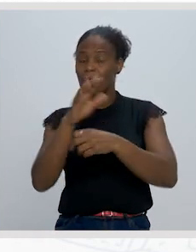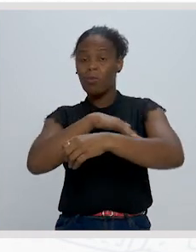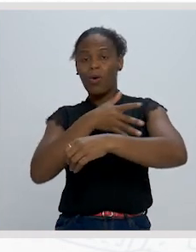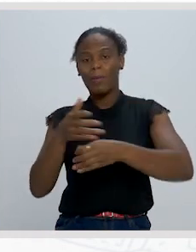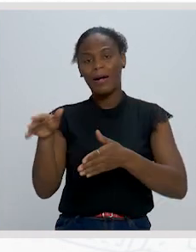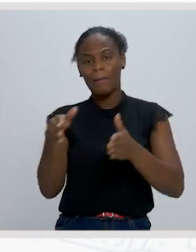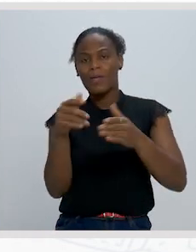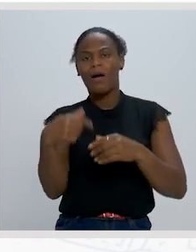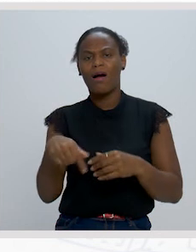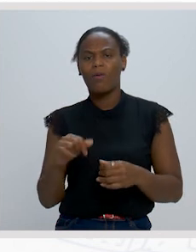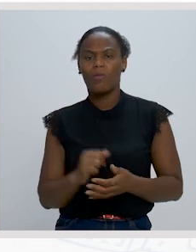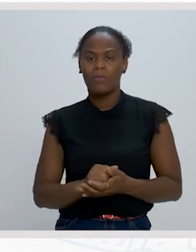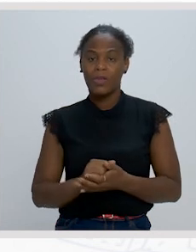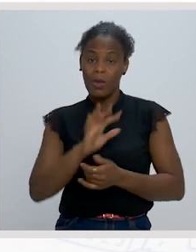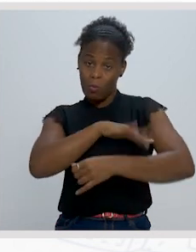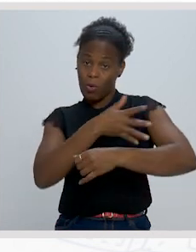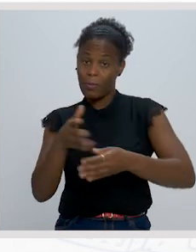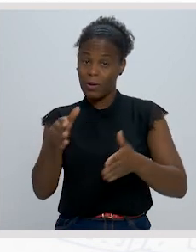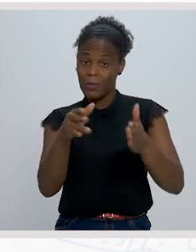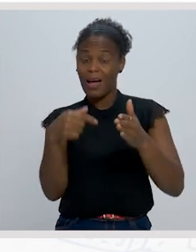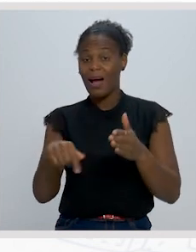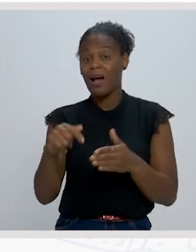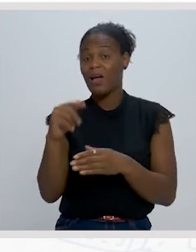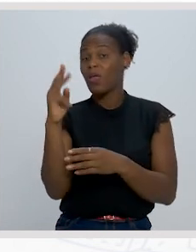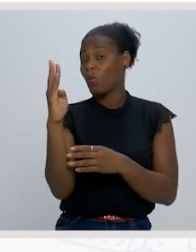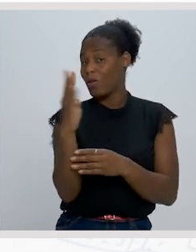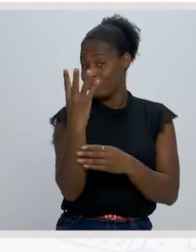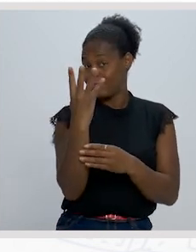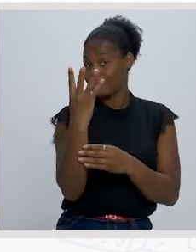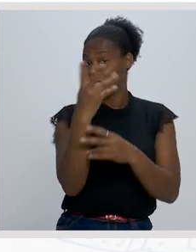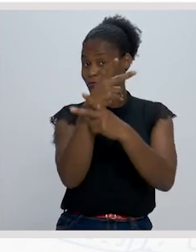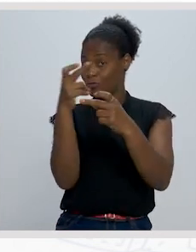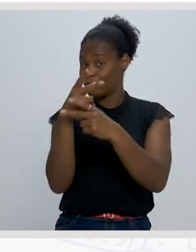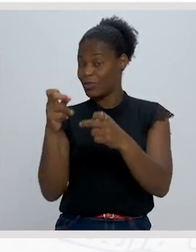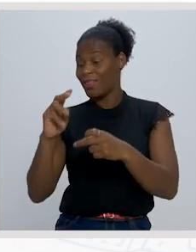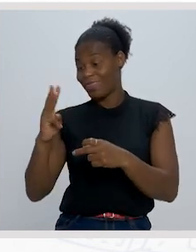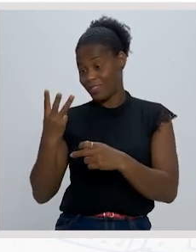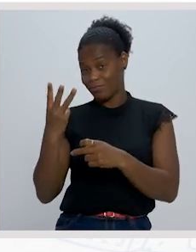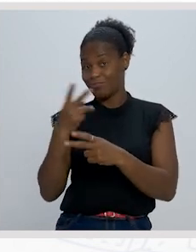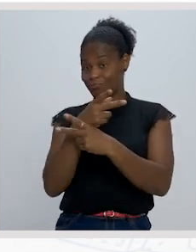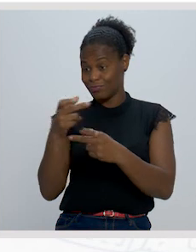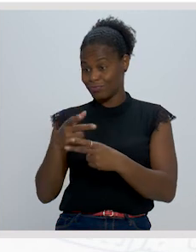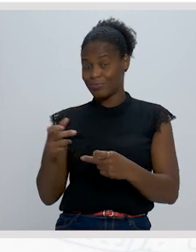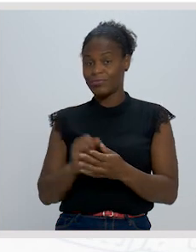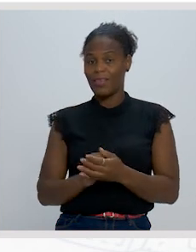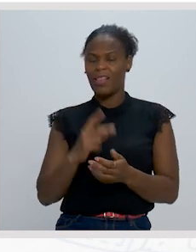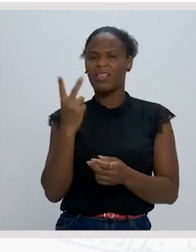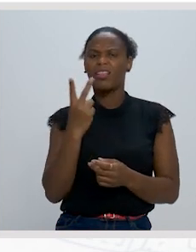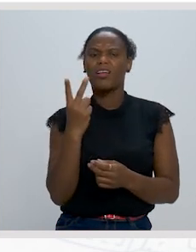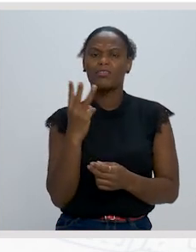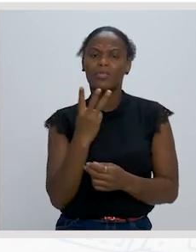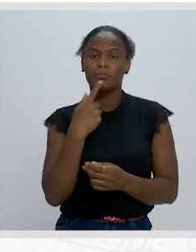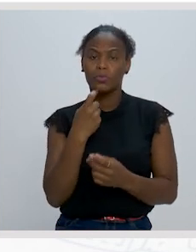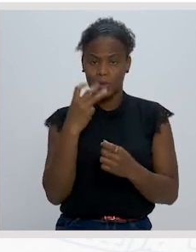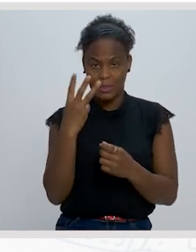Caminho? O poema Caminho é composto por quadras e tercetos. 3. Identifique as